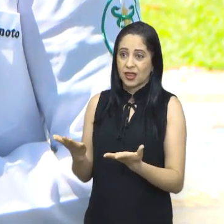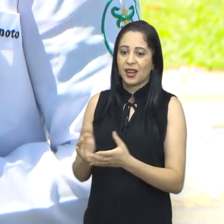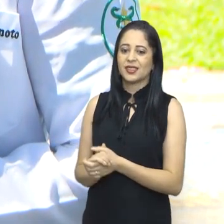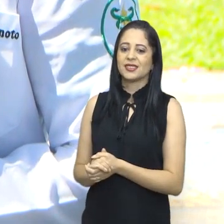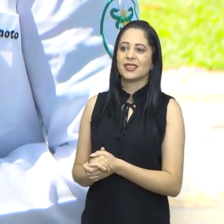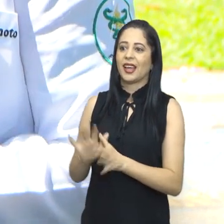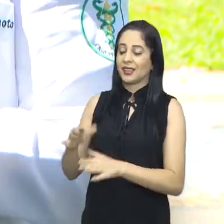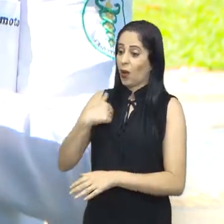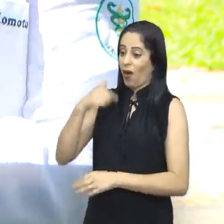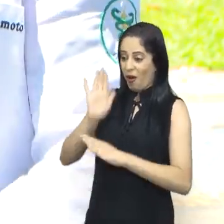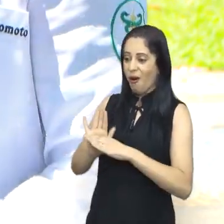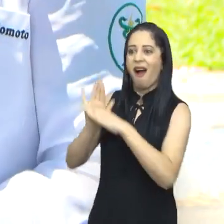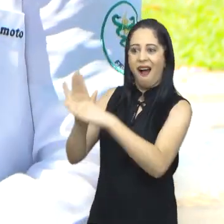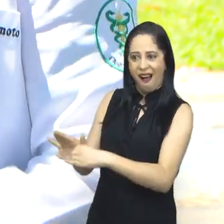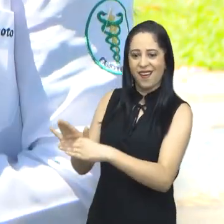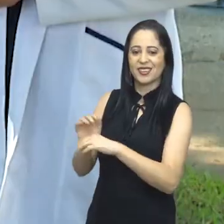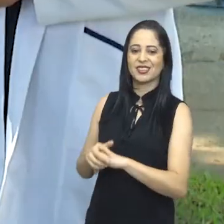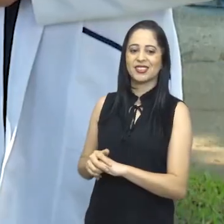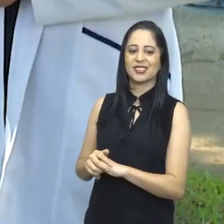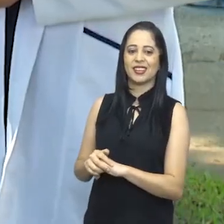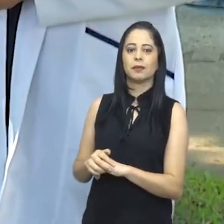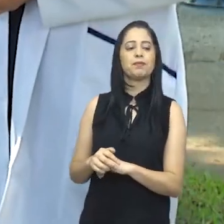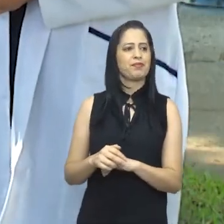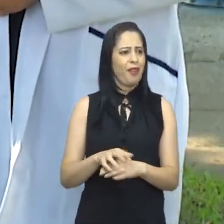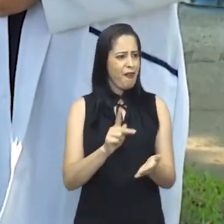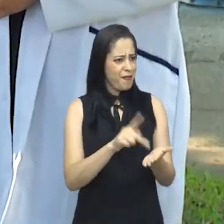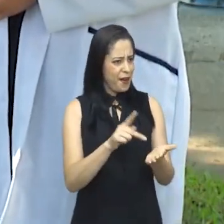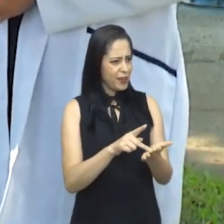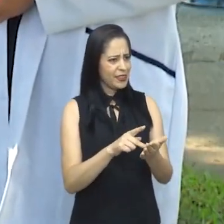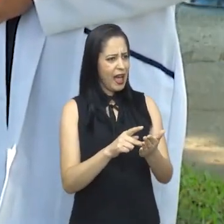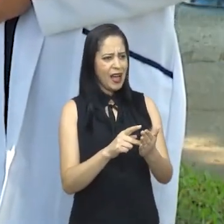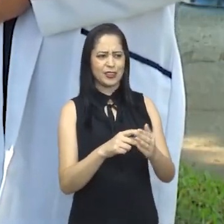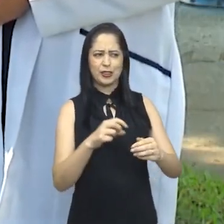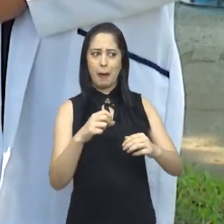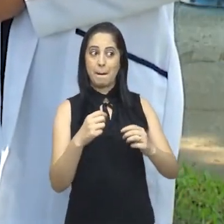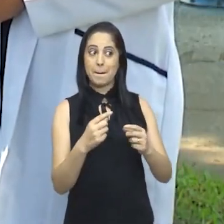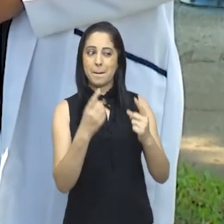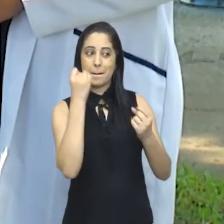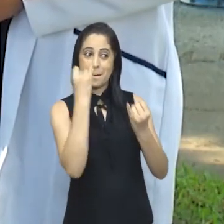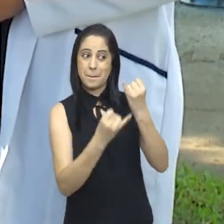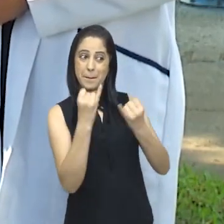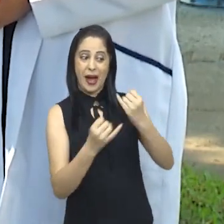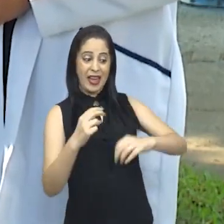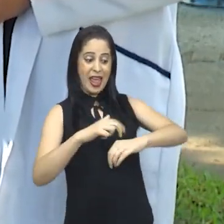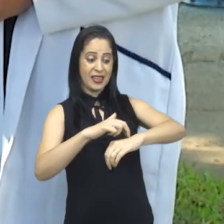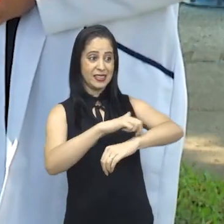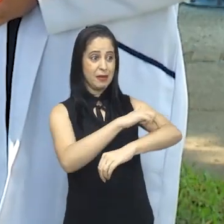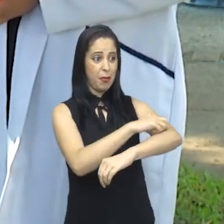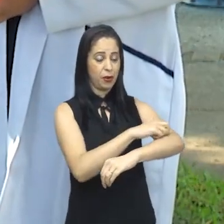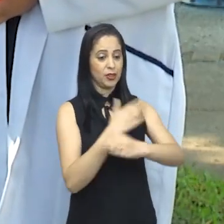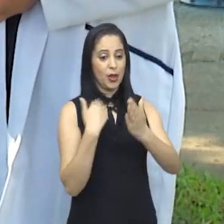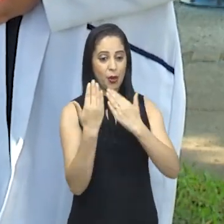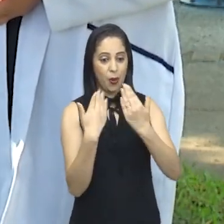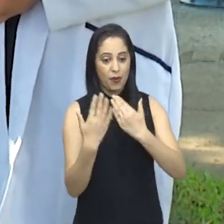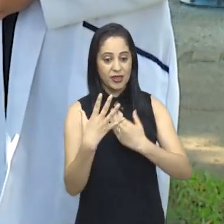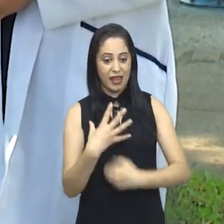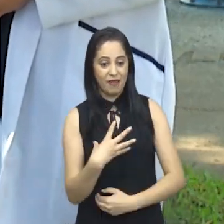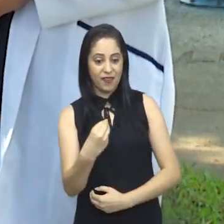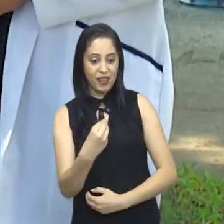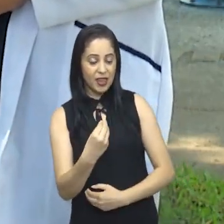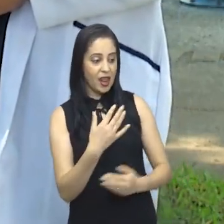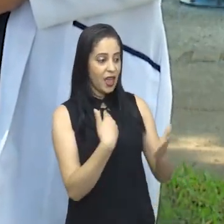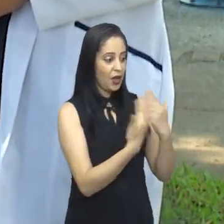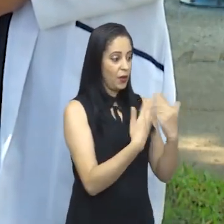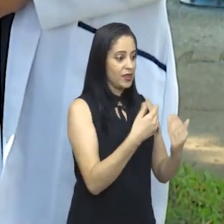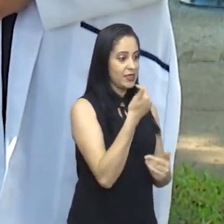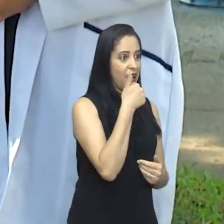acabou mais fazendo essa ponte, né? E realmente, né? Foi uma ponte. Você conversava com a mãe em um hospital, com a filha em outro.